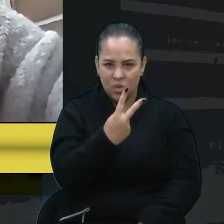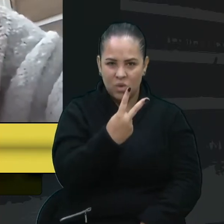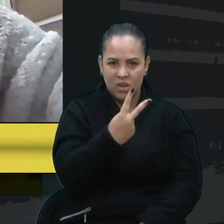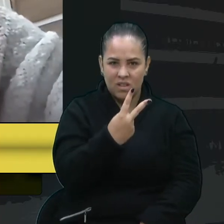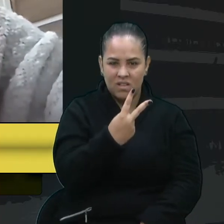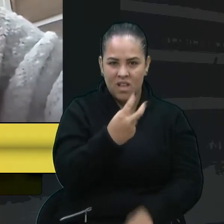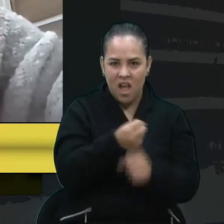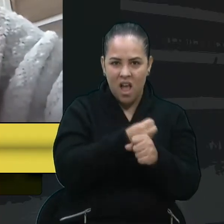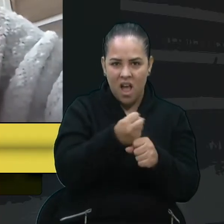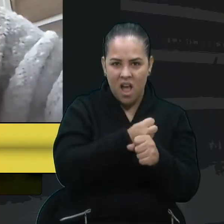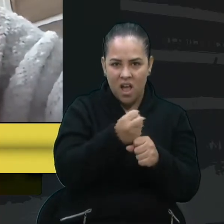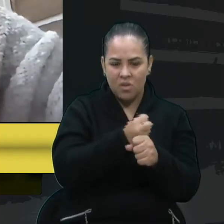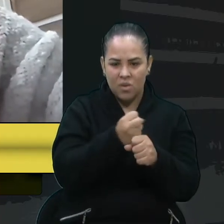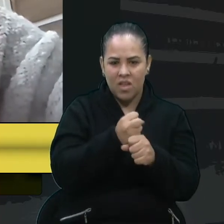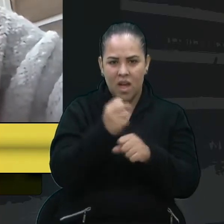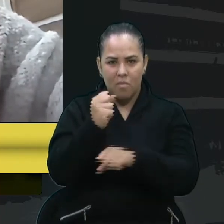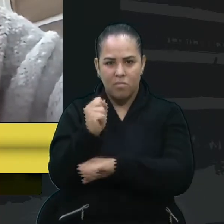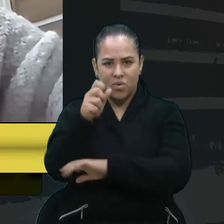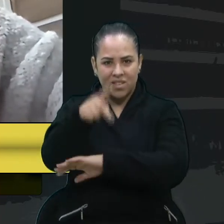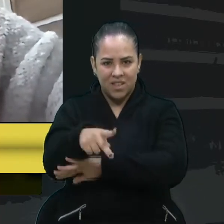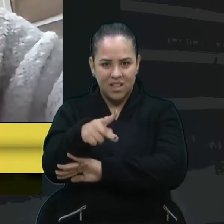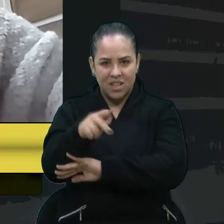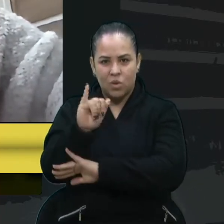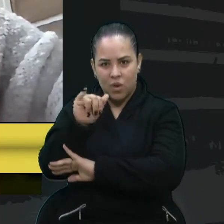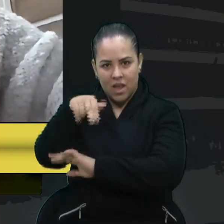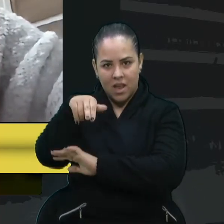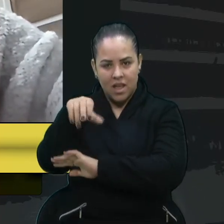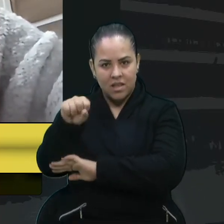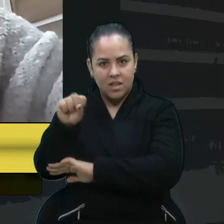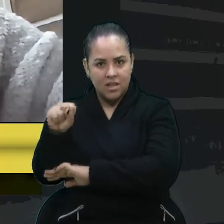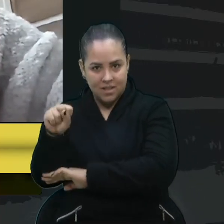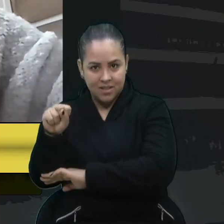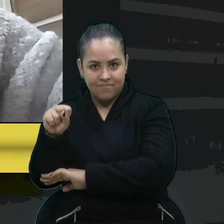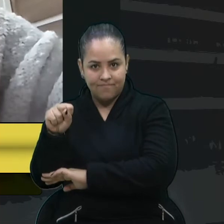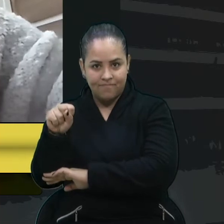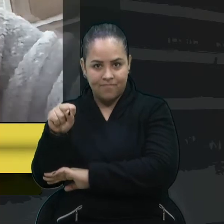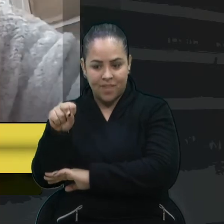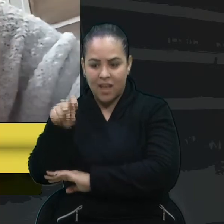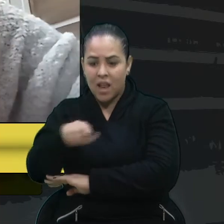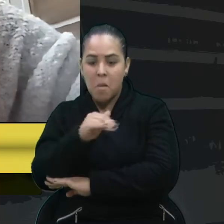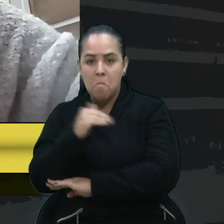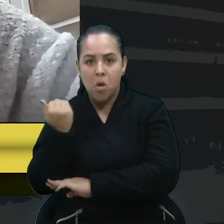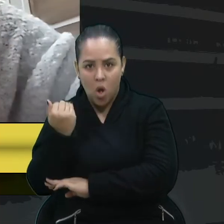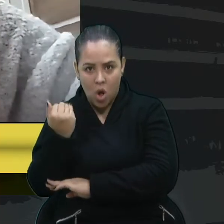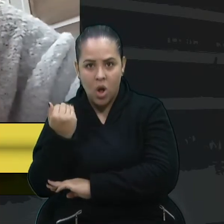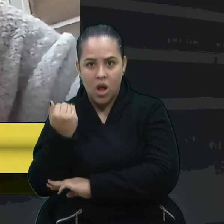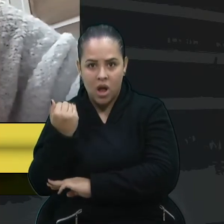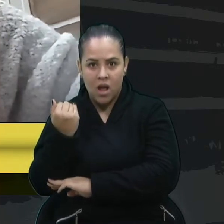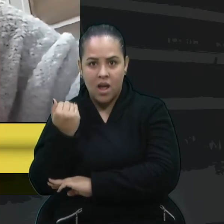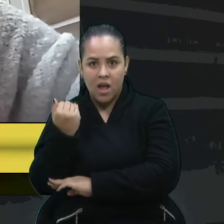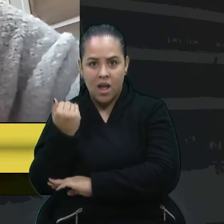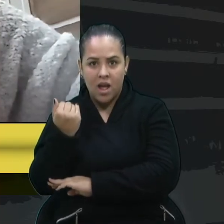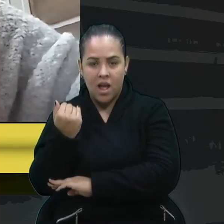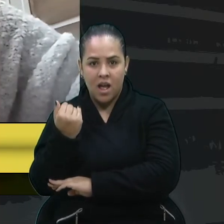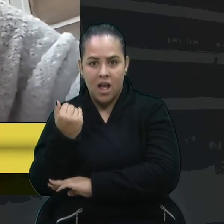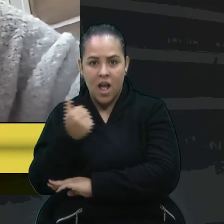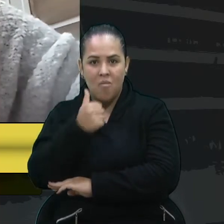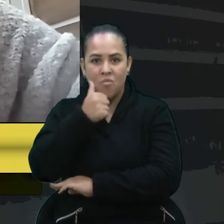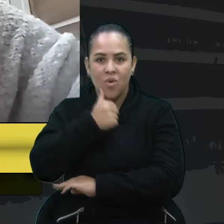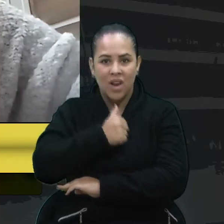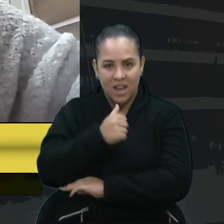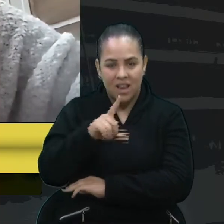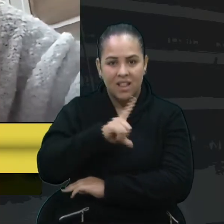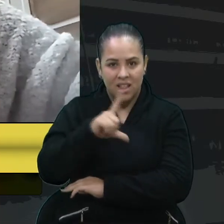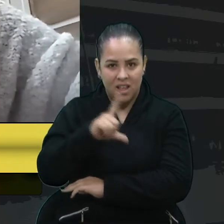pelo INSS, ele acaba falecendo. A viúva acaba recebendo